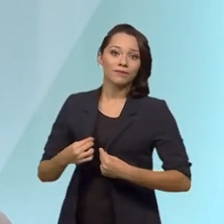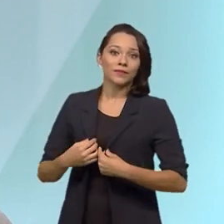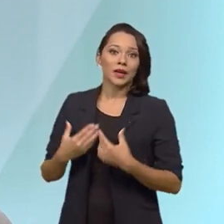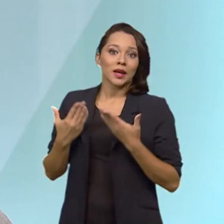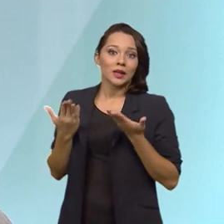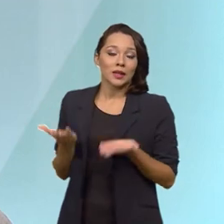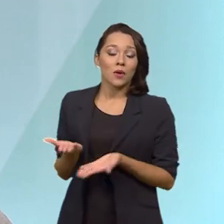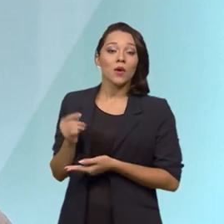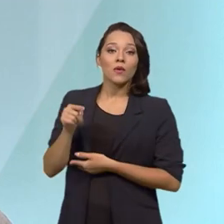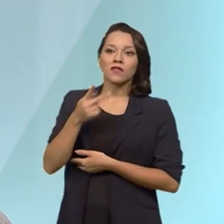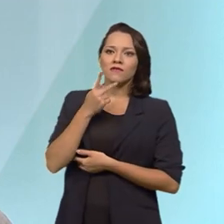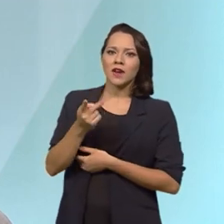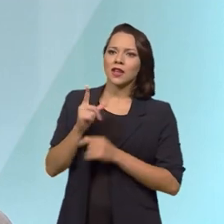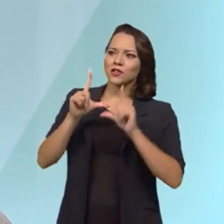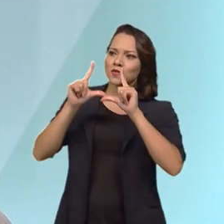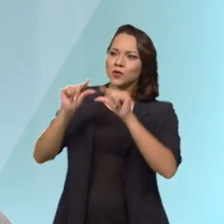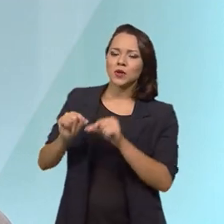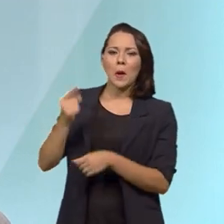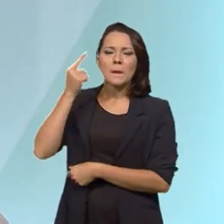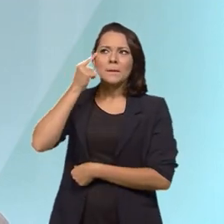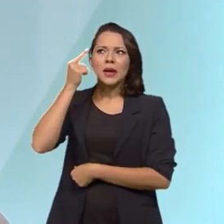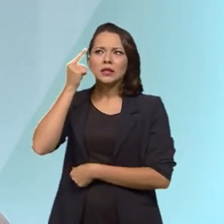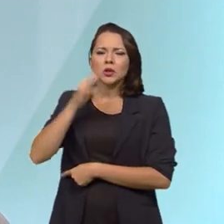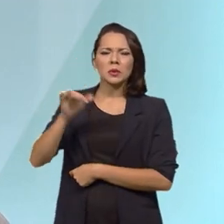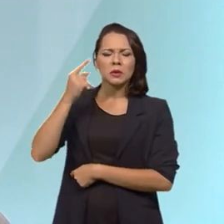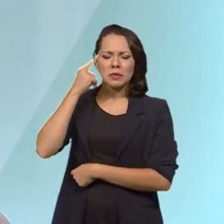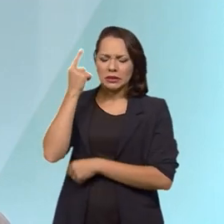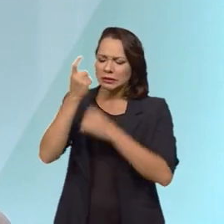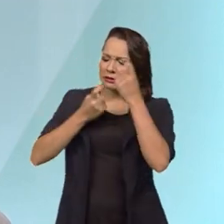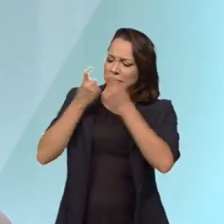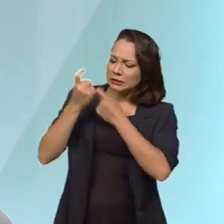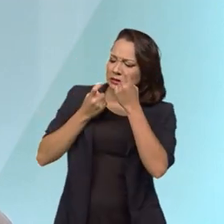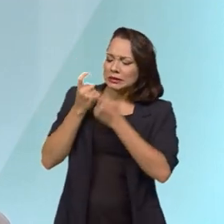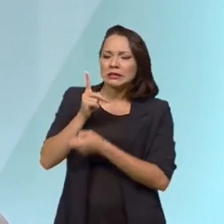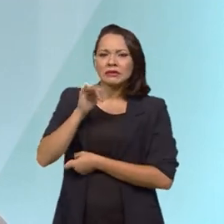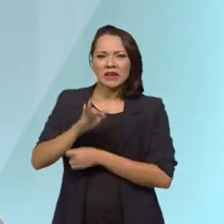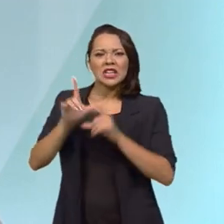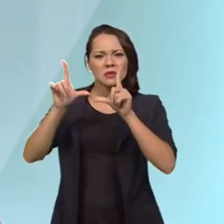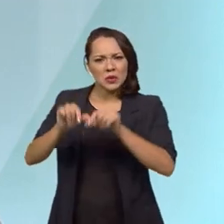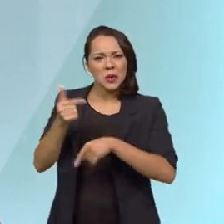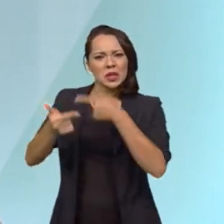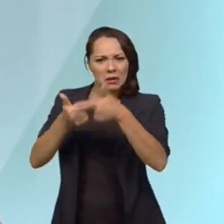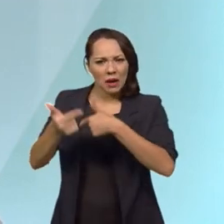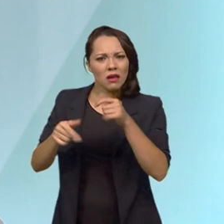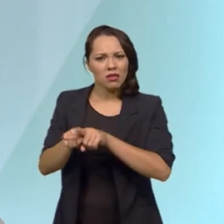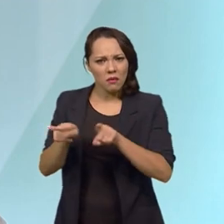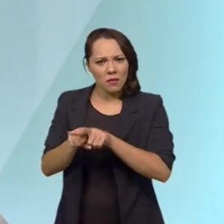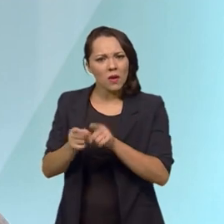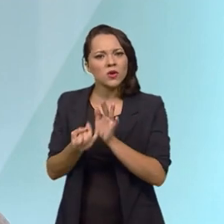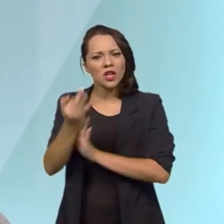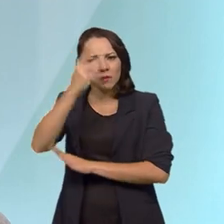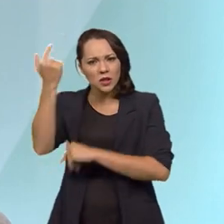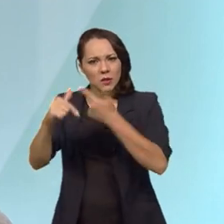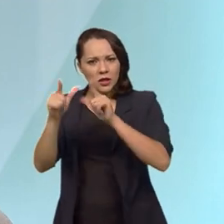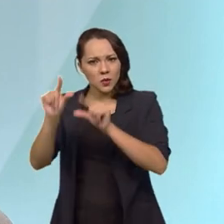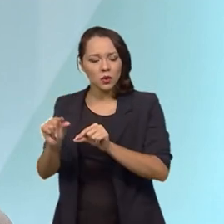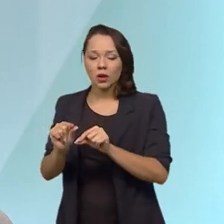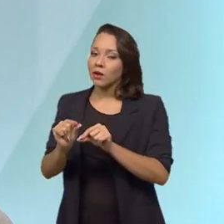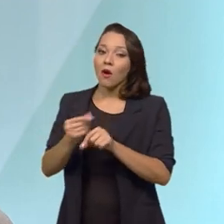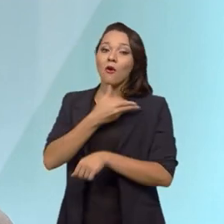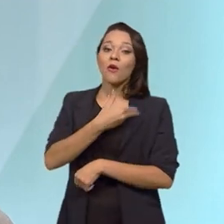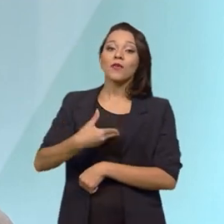quando você fala em redução, no primeiro momento todo mundo fica preocupado se a gente vai reduzir a atividade econômica. O governo federal